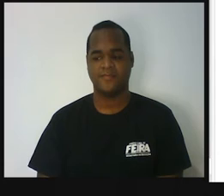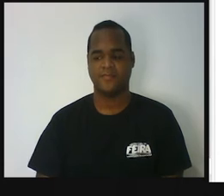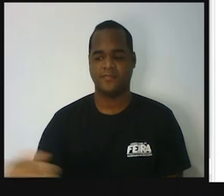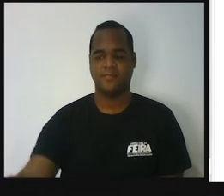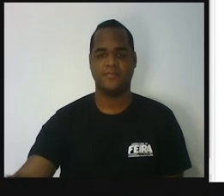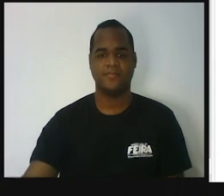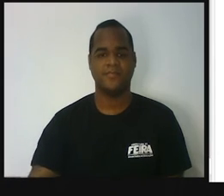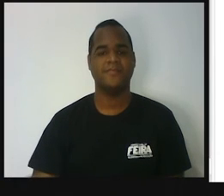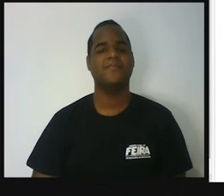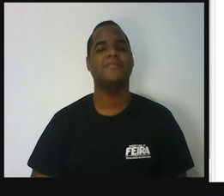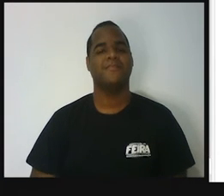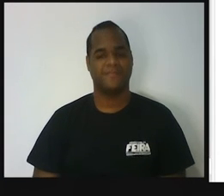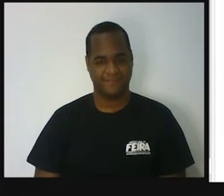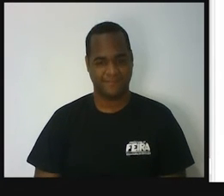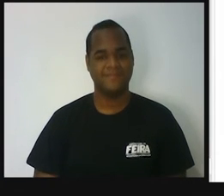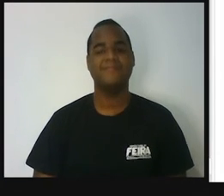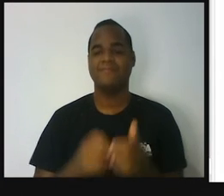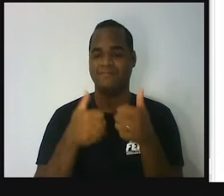Bacana, não é?